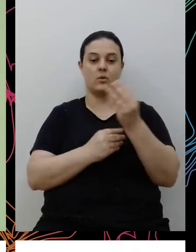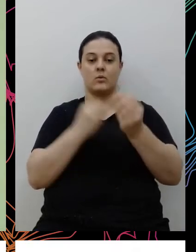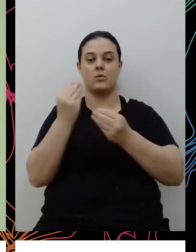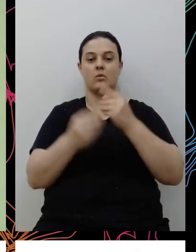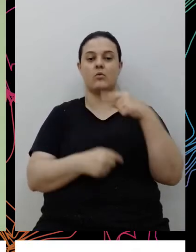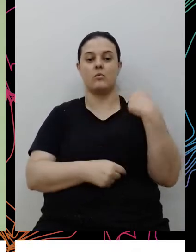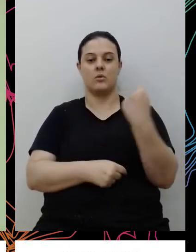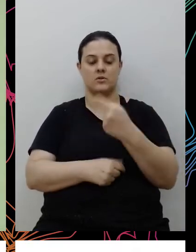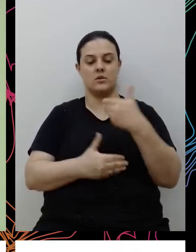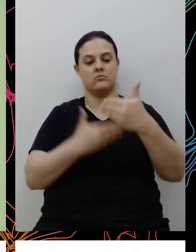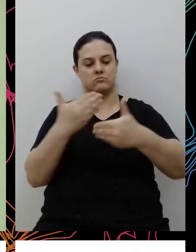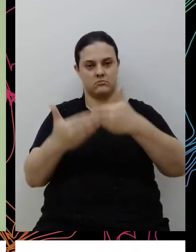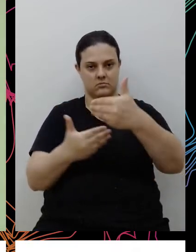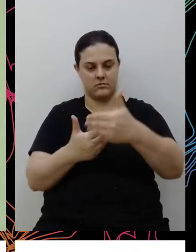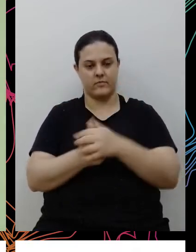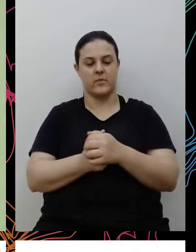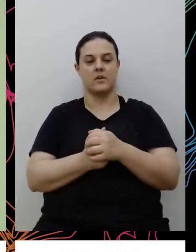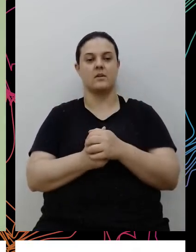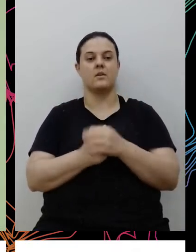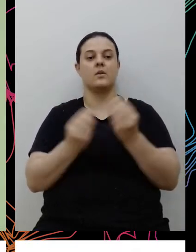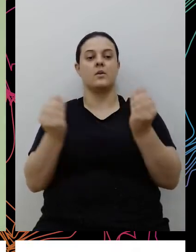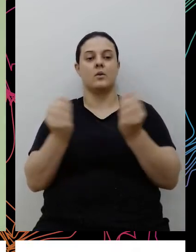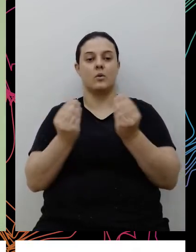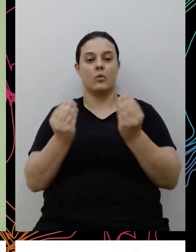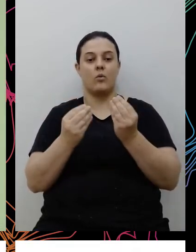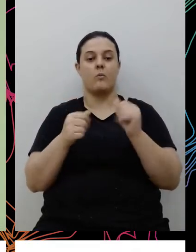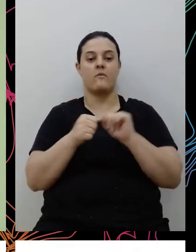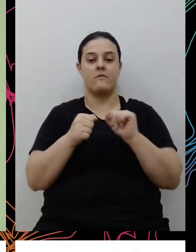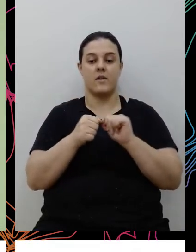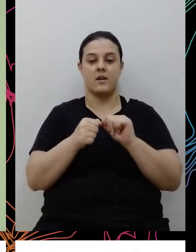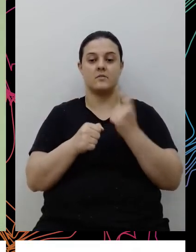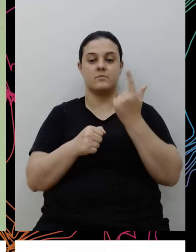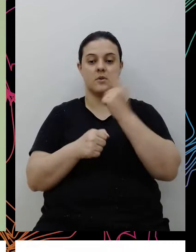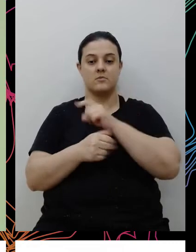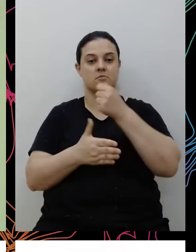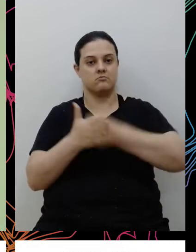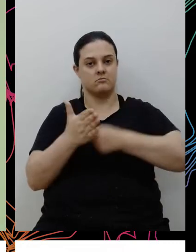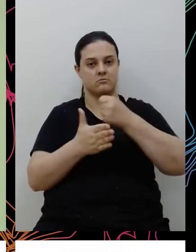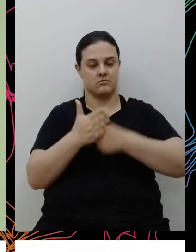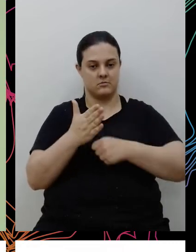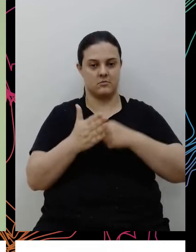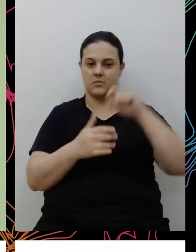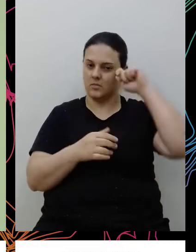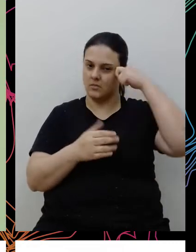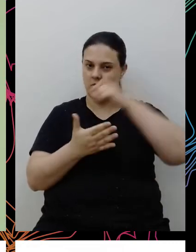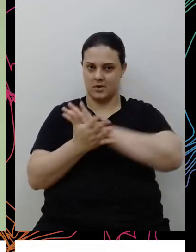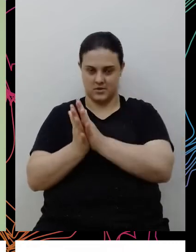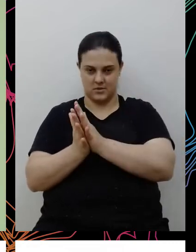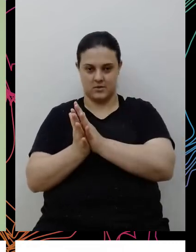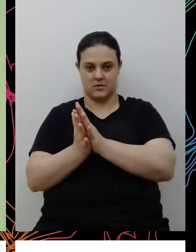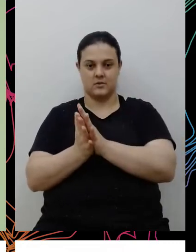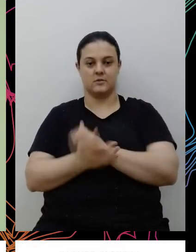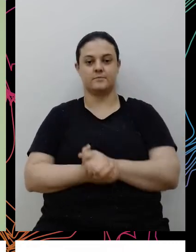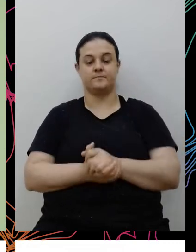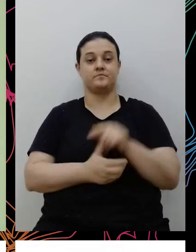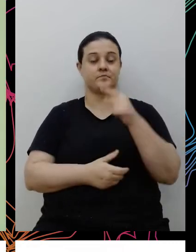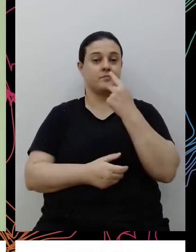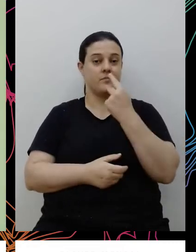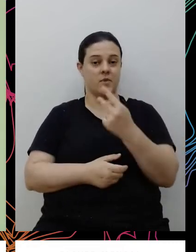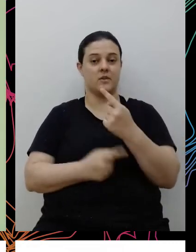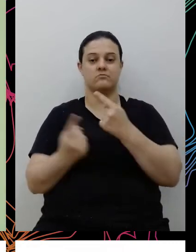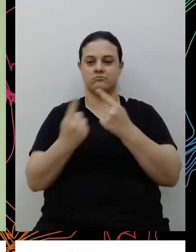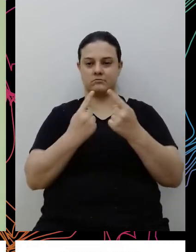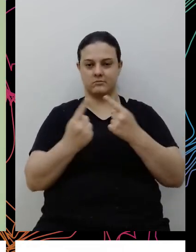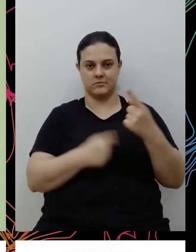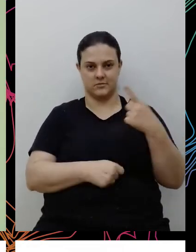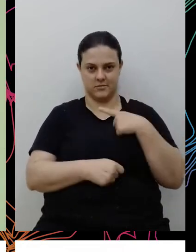gente tem avançado e como a gente tem feito para combater o racismo, né. Você até trouxe os diálogos que nós